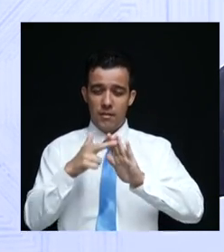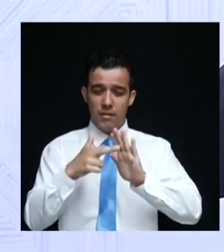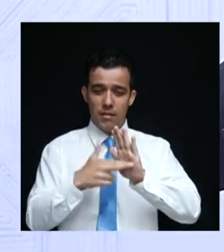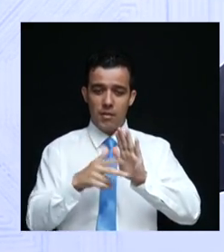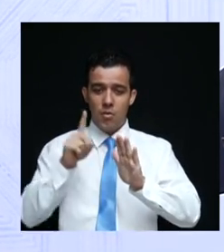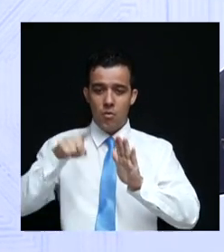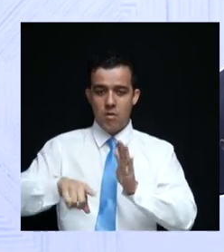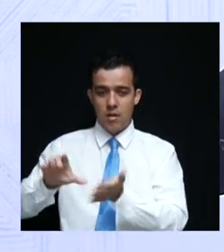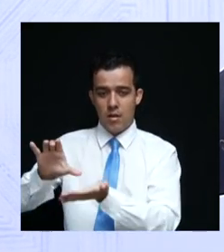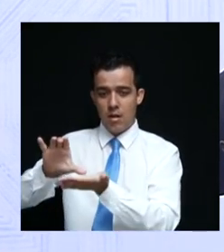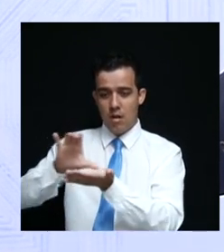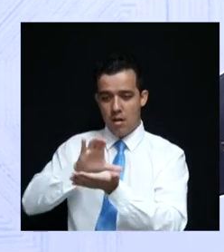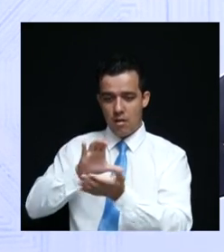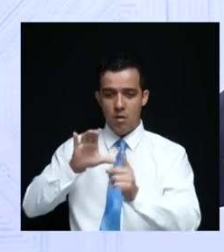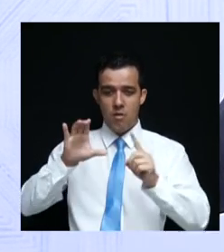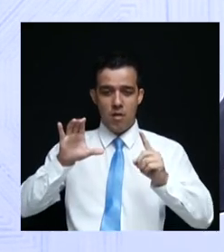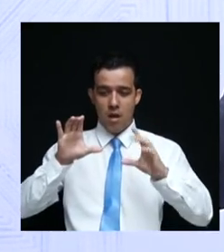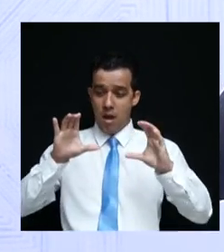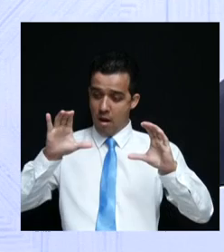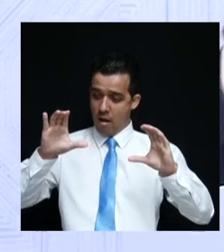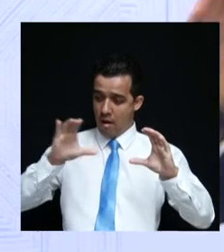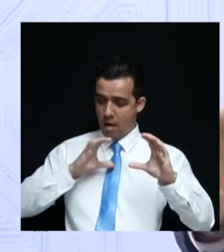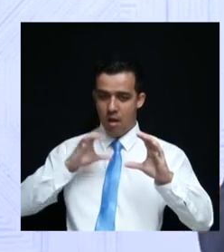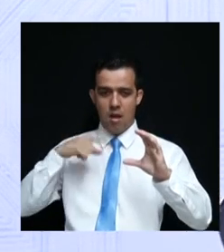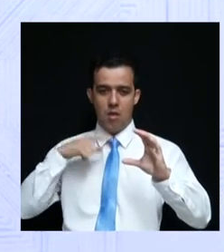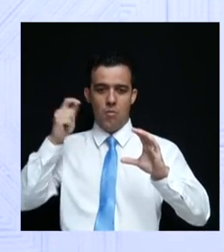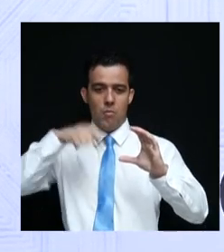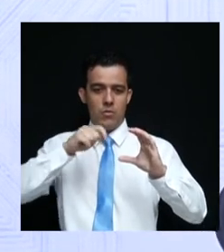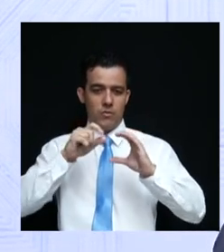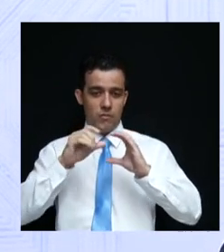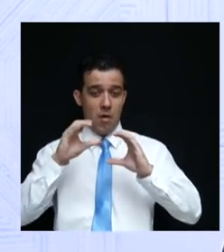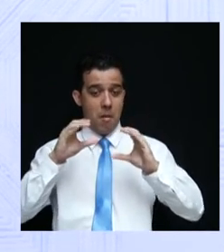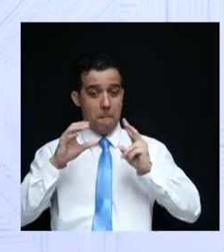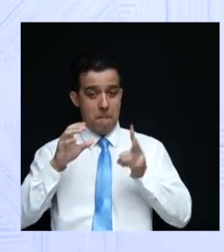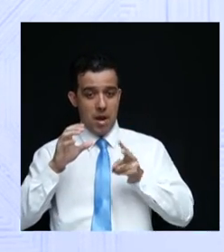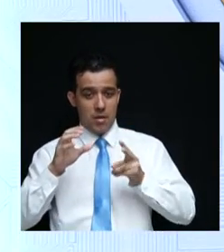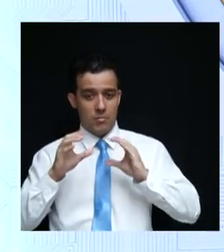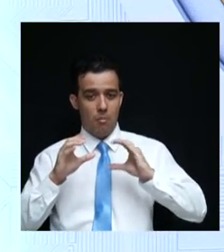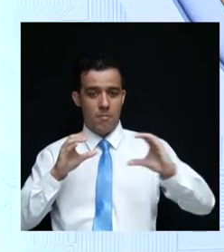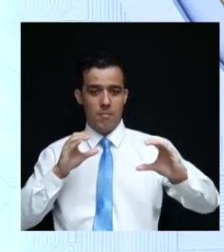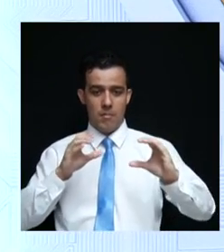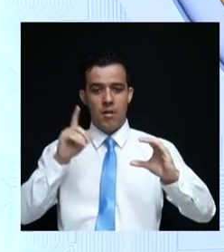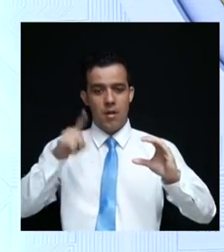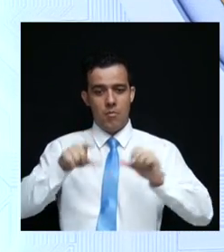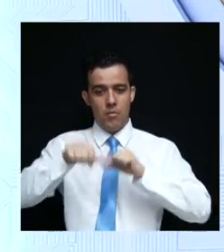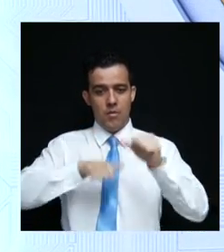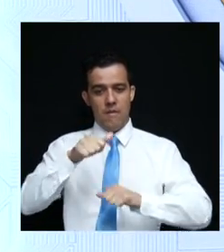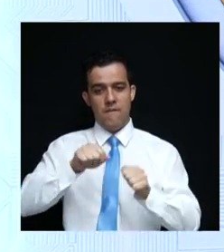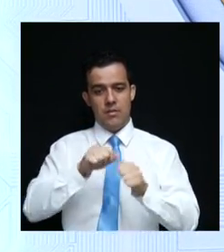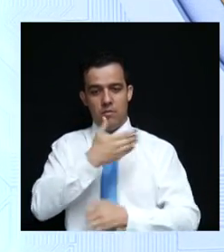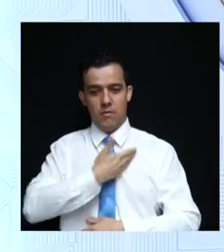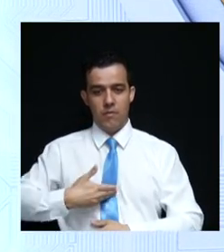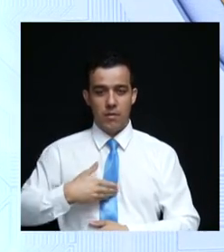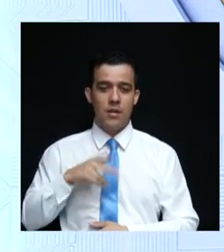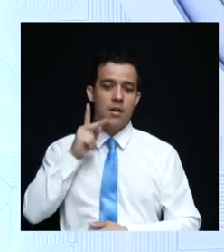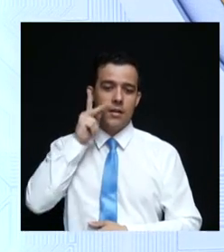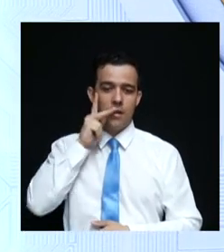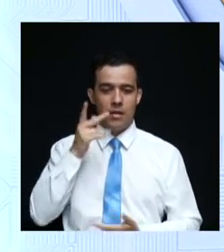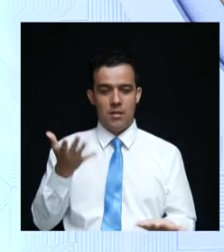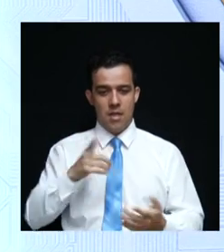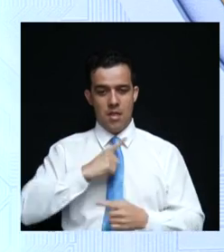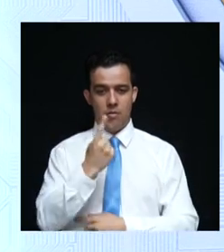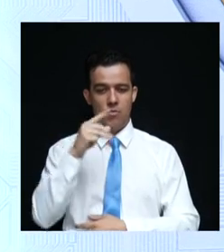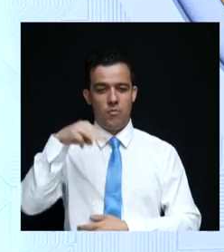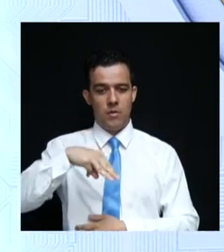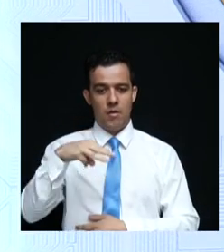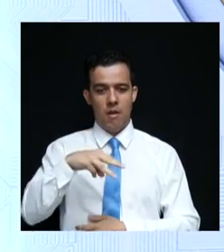arrecadar o que pode gastar. Esta é a mudança que nós temos a fazer no governo. Obrigado, candidata Cátia Maria. A senhora tem um minuto